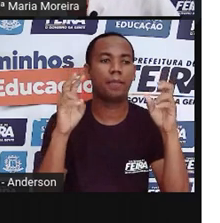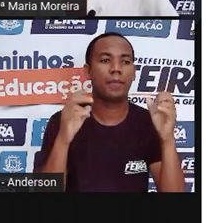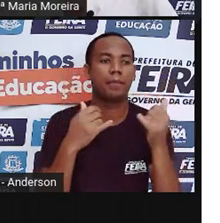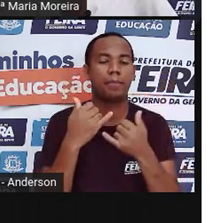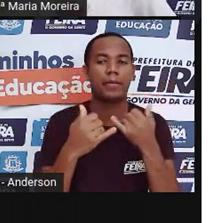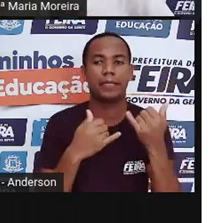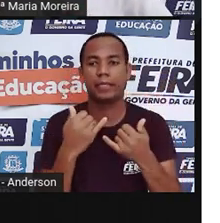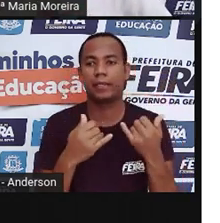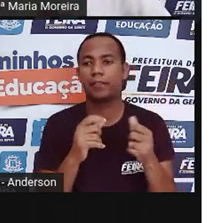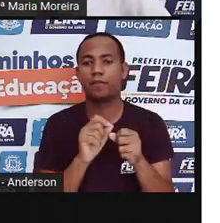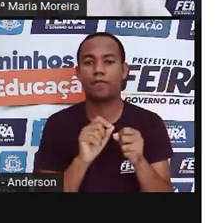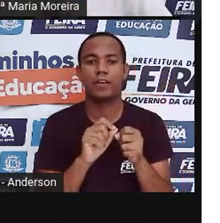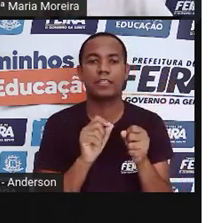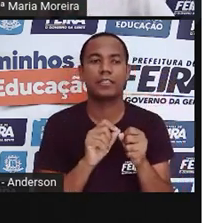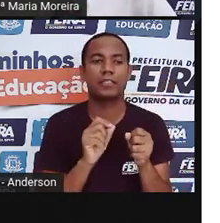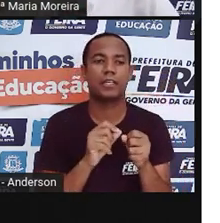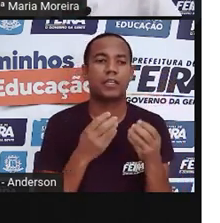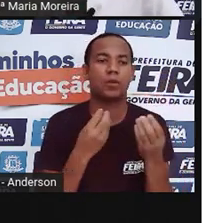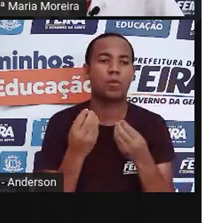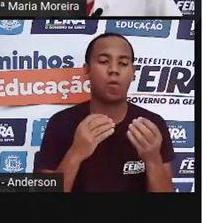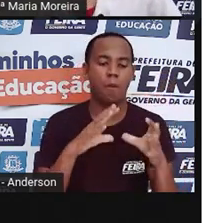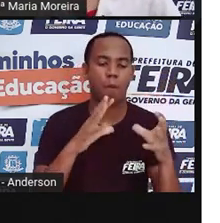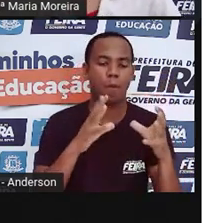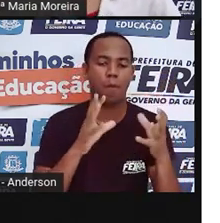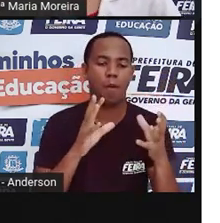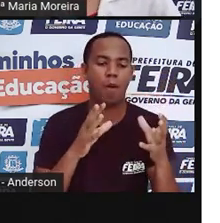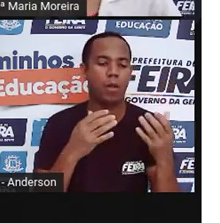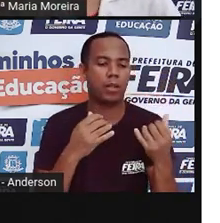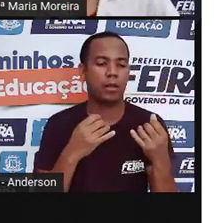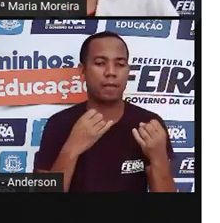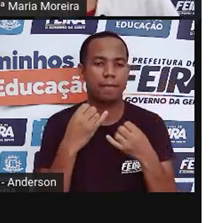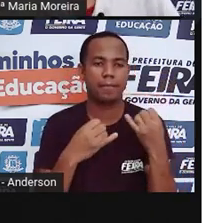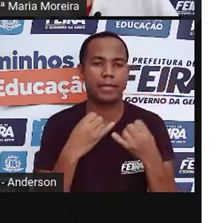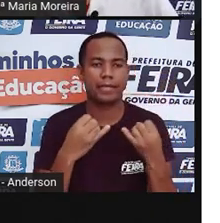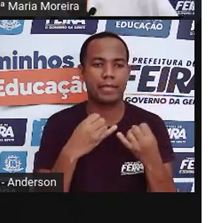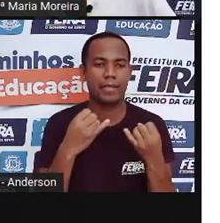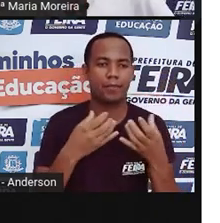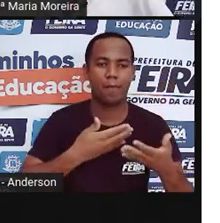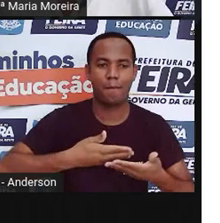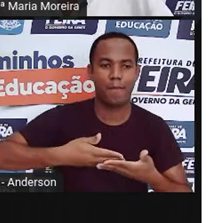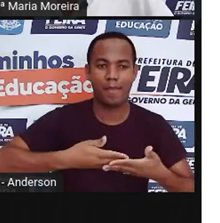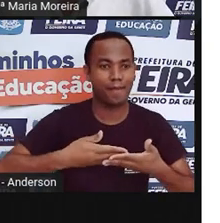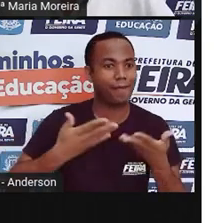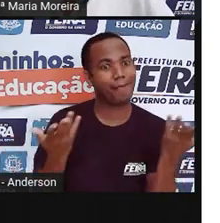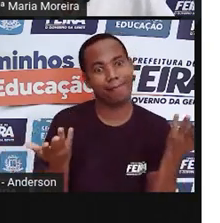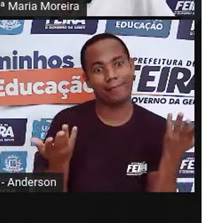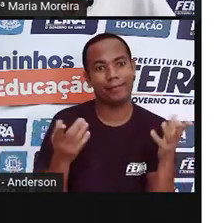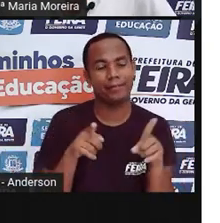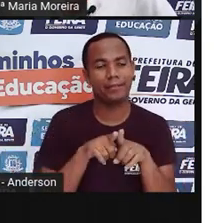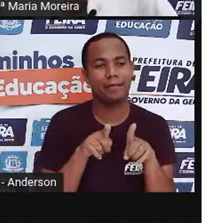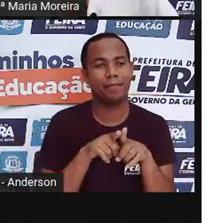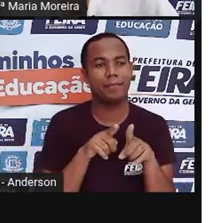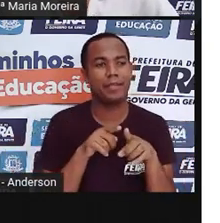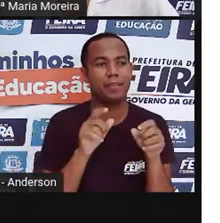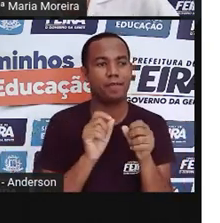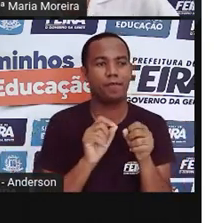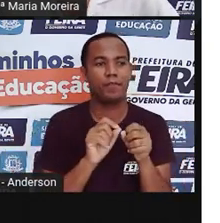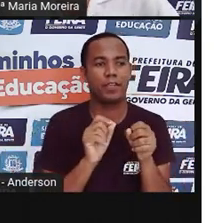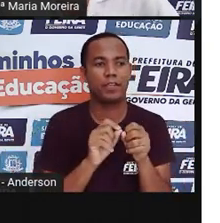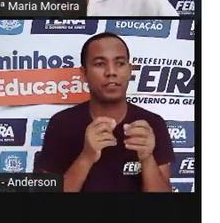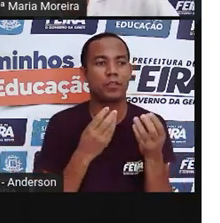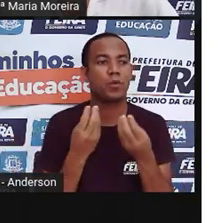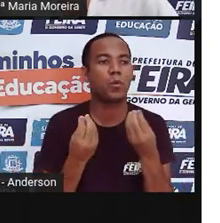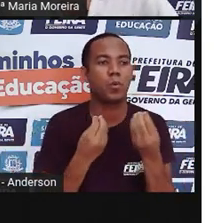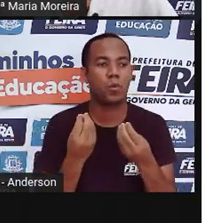Esses brinquedos aí, a bola, a minha bonequinha, Josefay e Josefina, Ela é feita de quê?